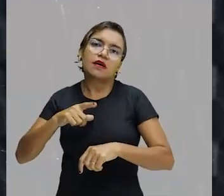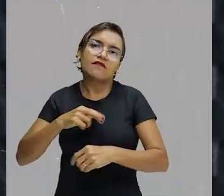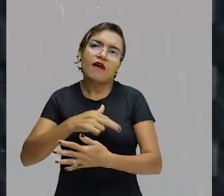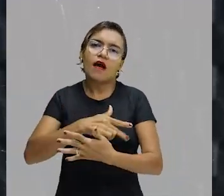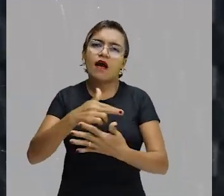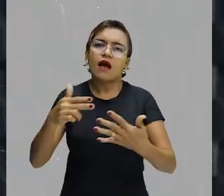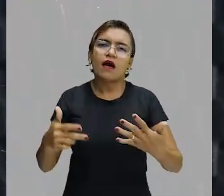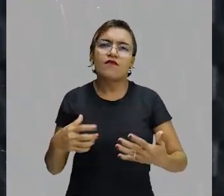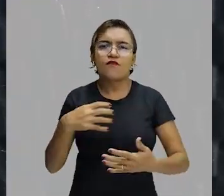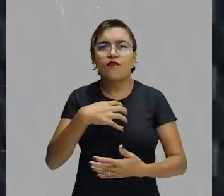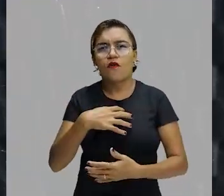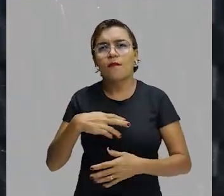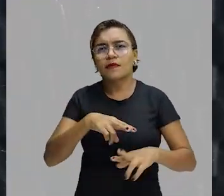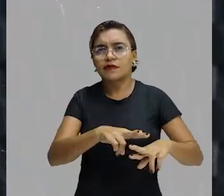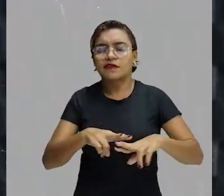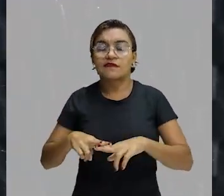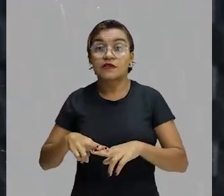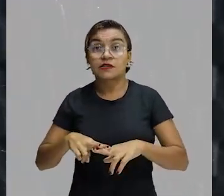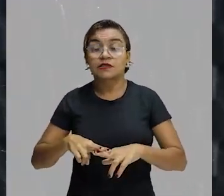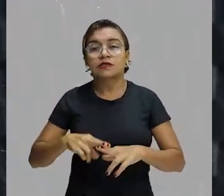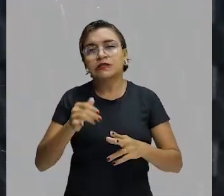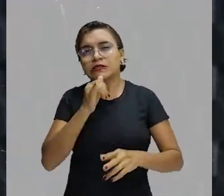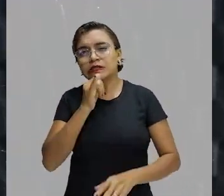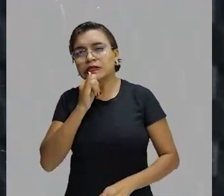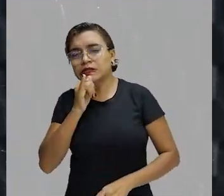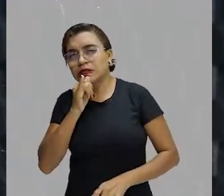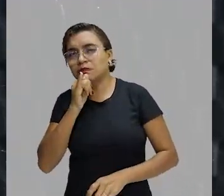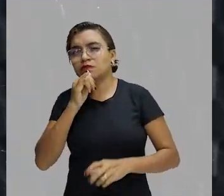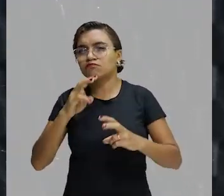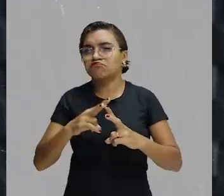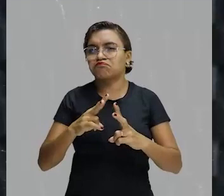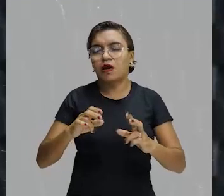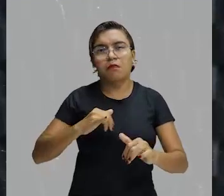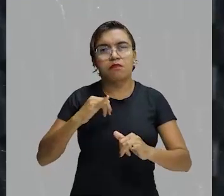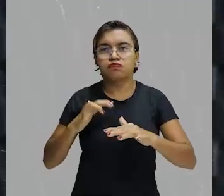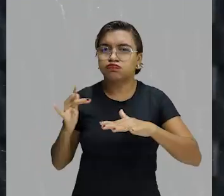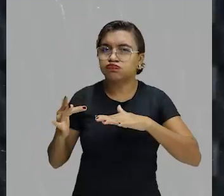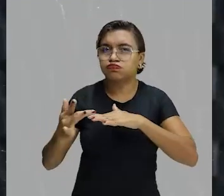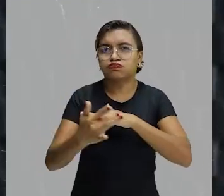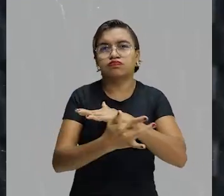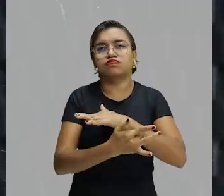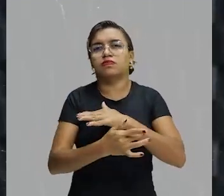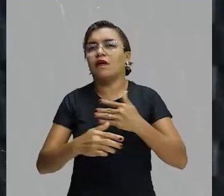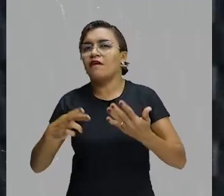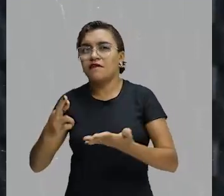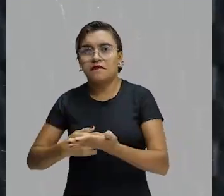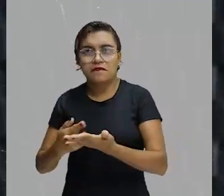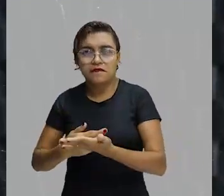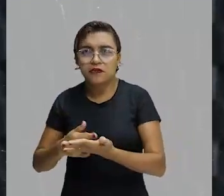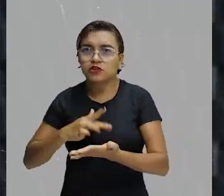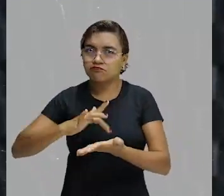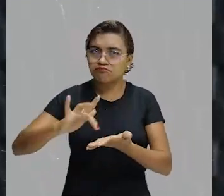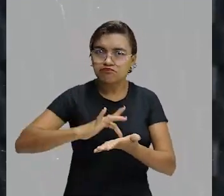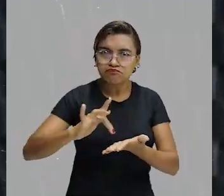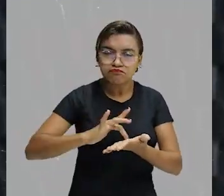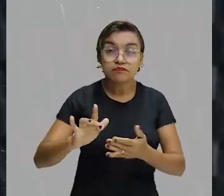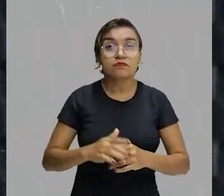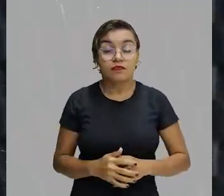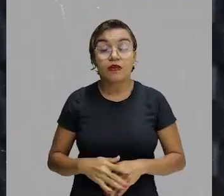diversas formas através dos meios digitais, sejam nas redes sociais, sejam nas revistas digitais. Então,